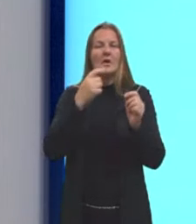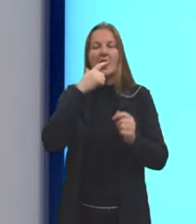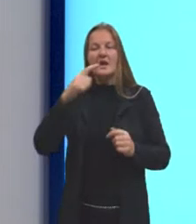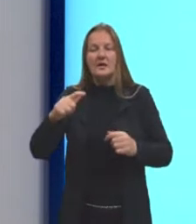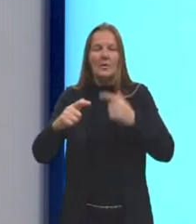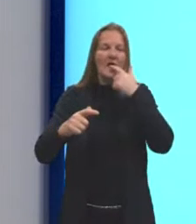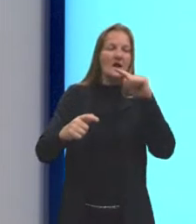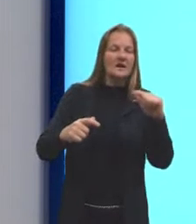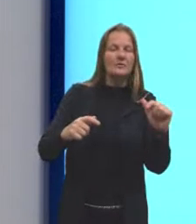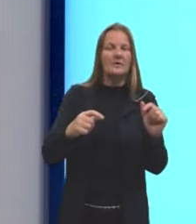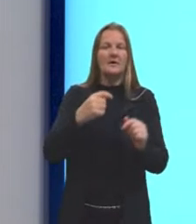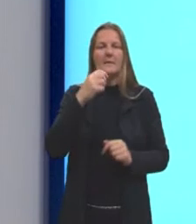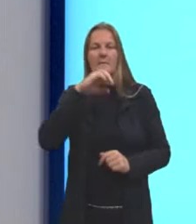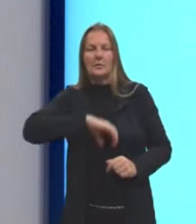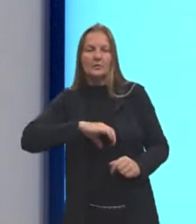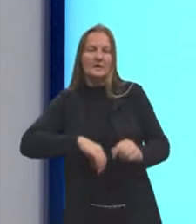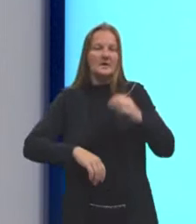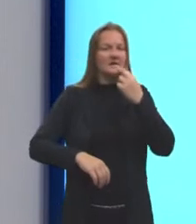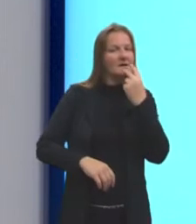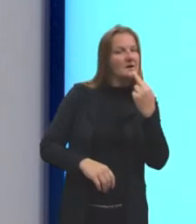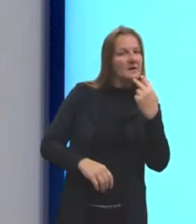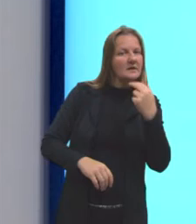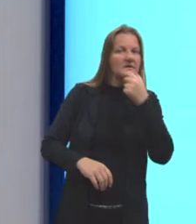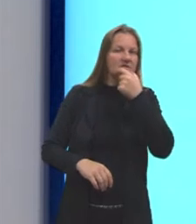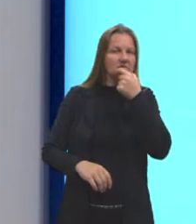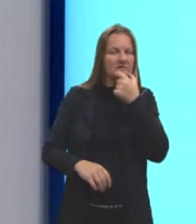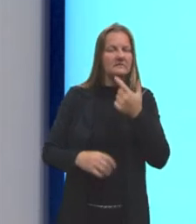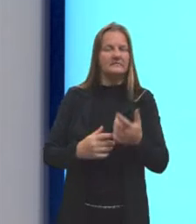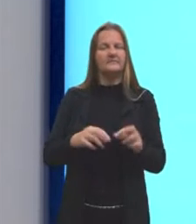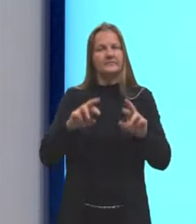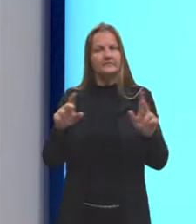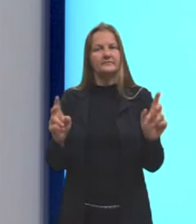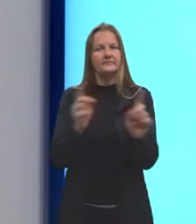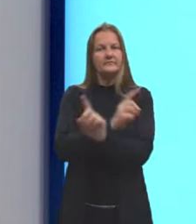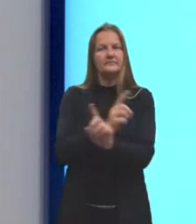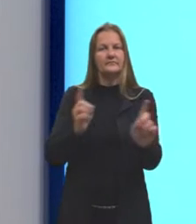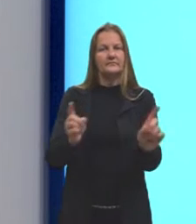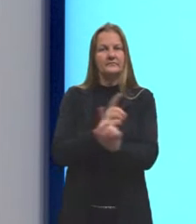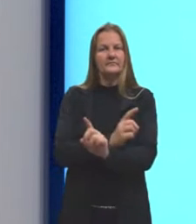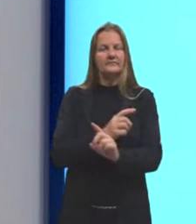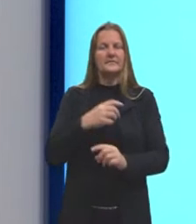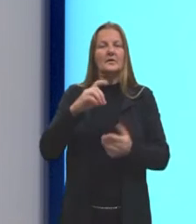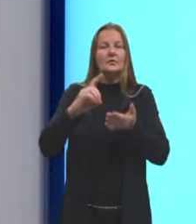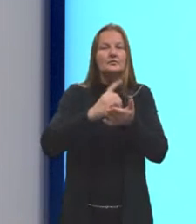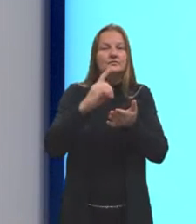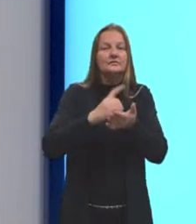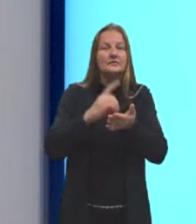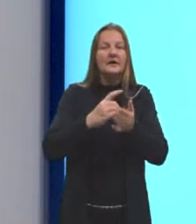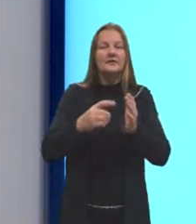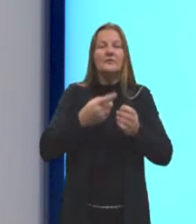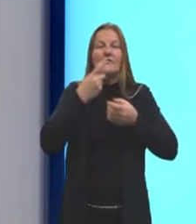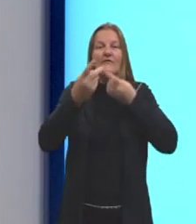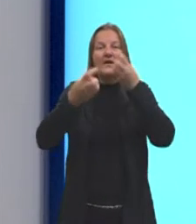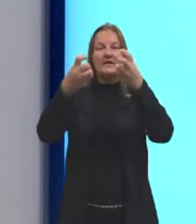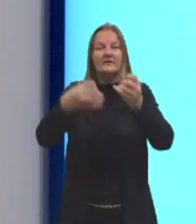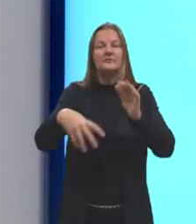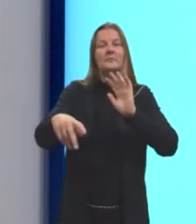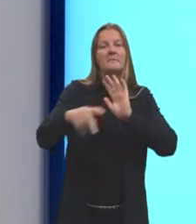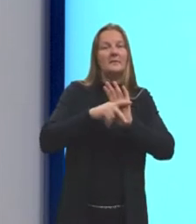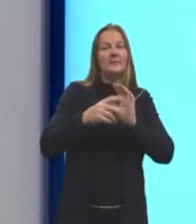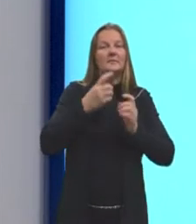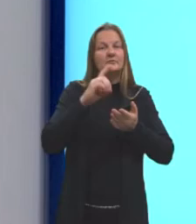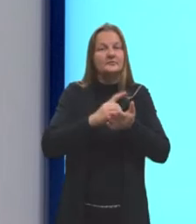de português em inglês. Então, aqui a gente tem o dicionário falando sobre o próprio dicionário.